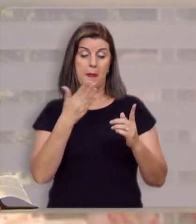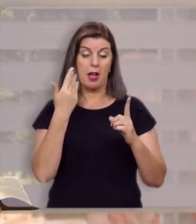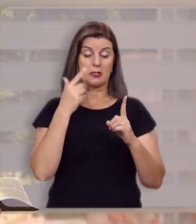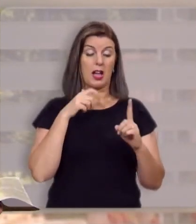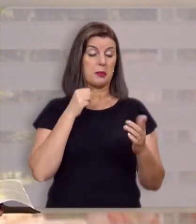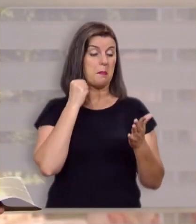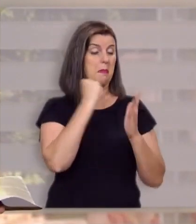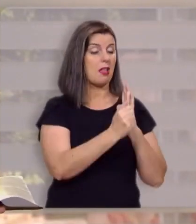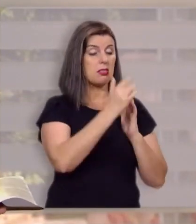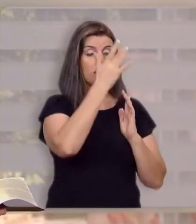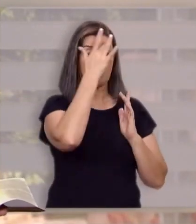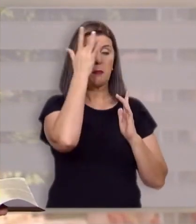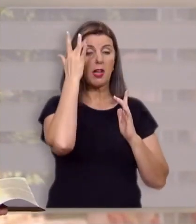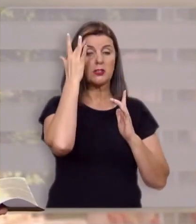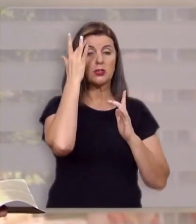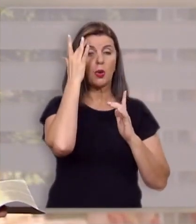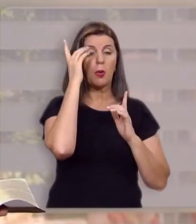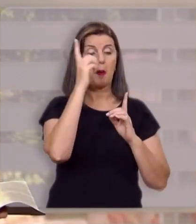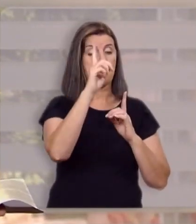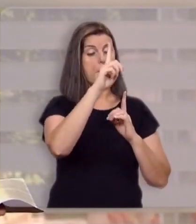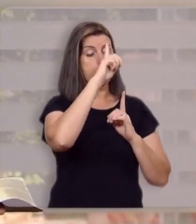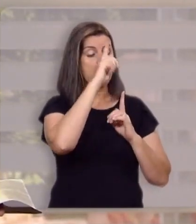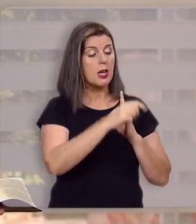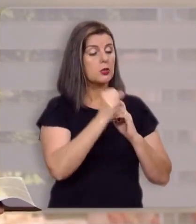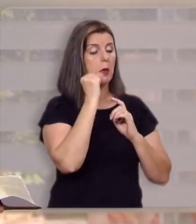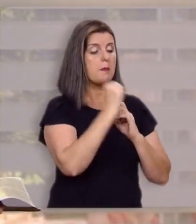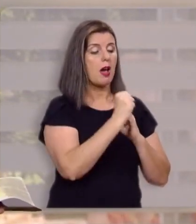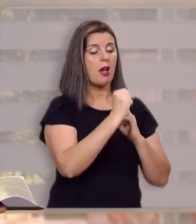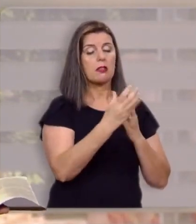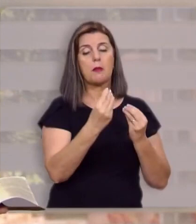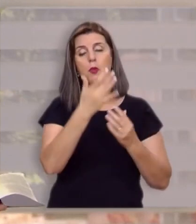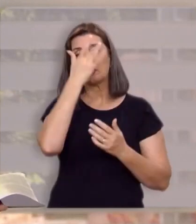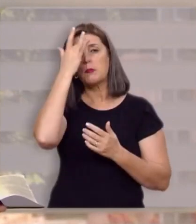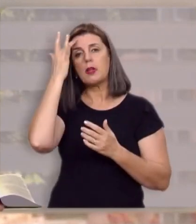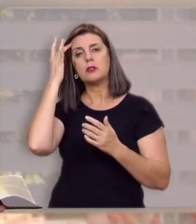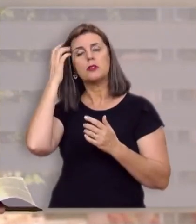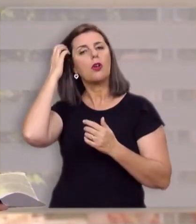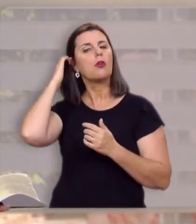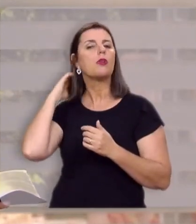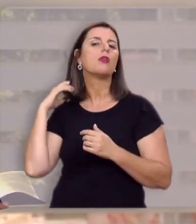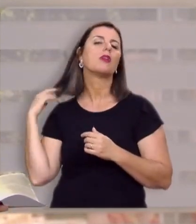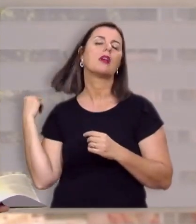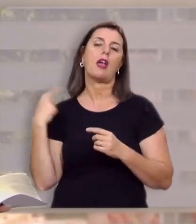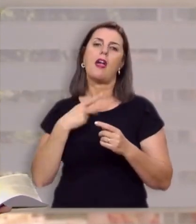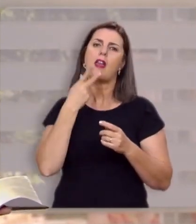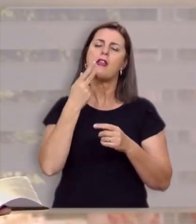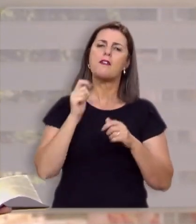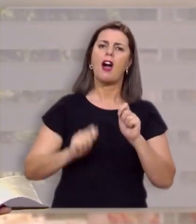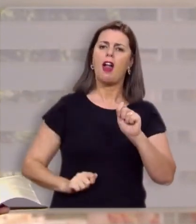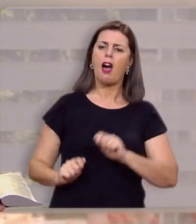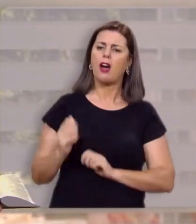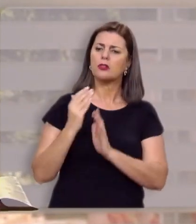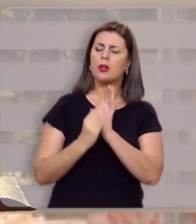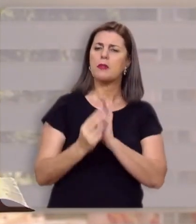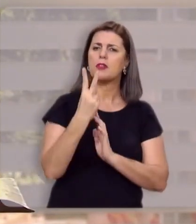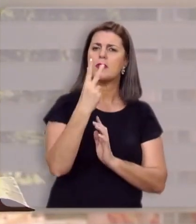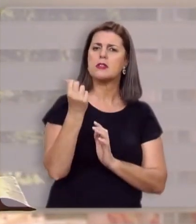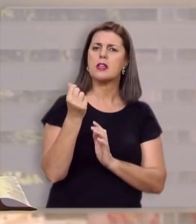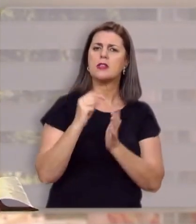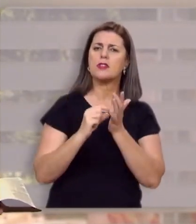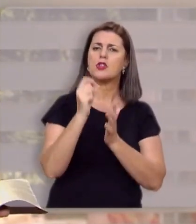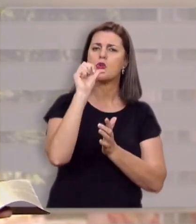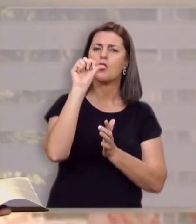cruel, que mandou matar muita gente em Jerusalém, e ele diz isso lá em Atos 26, versículos